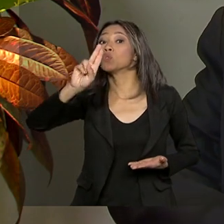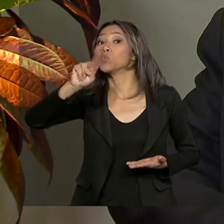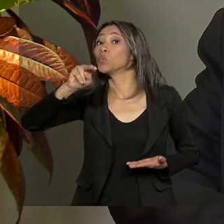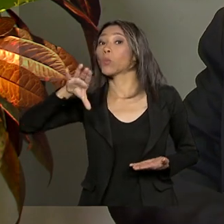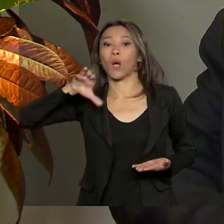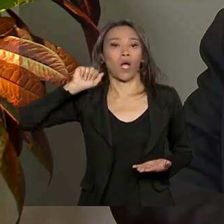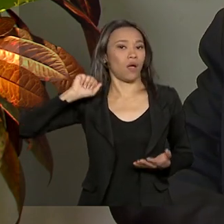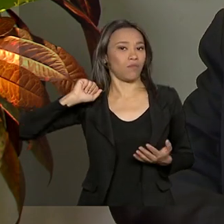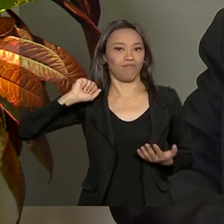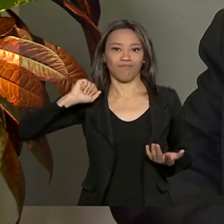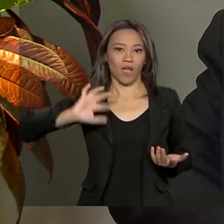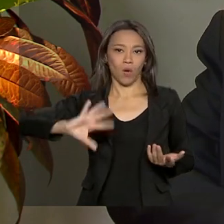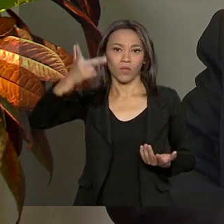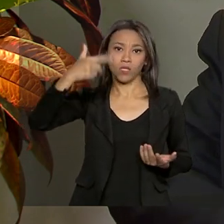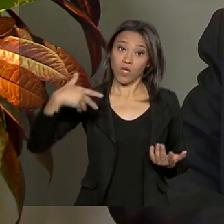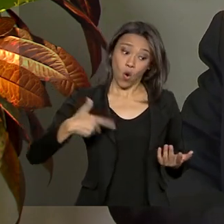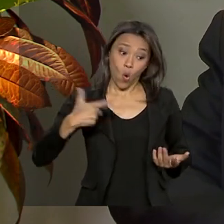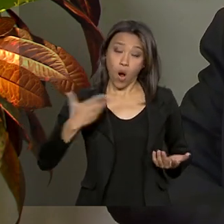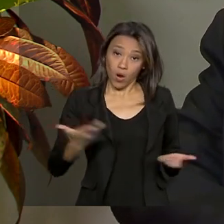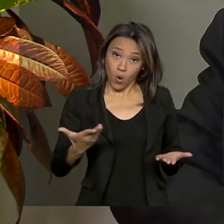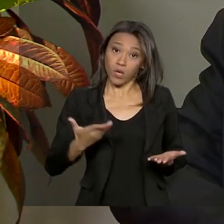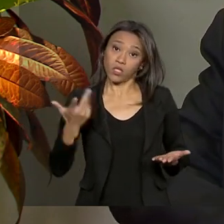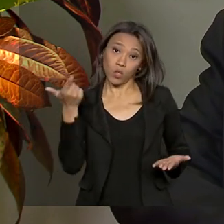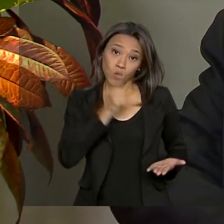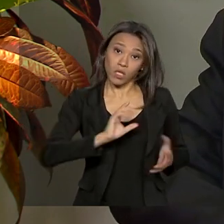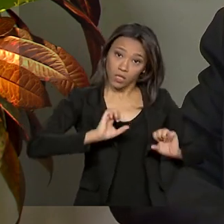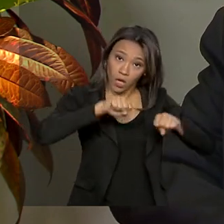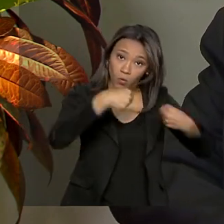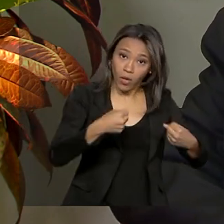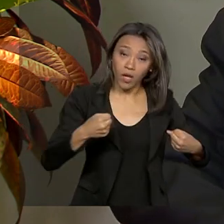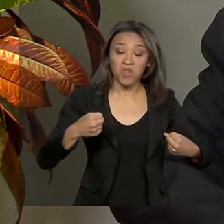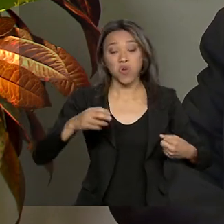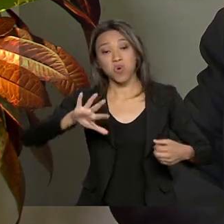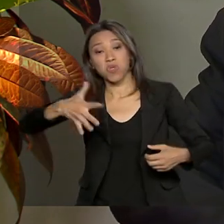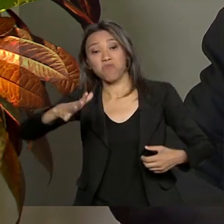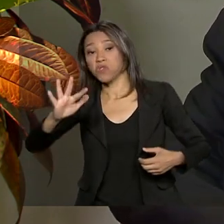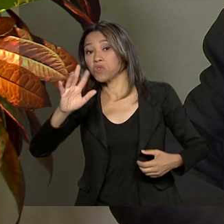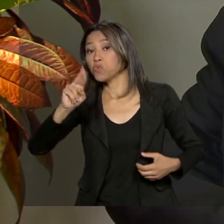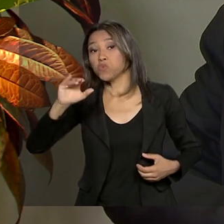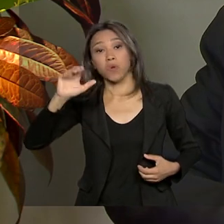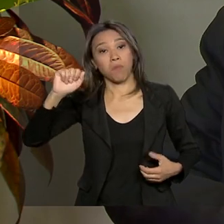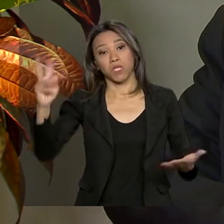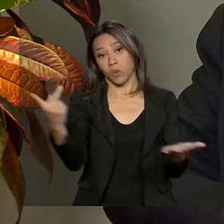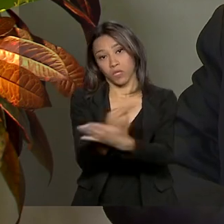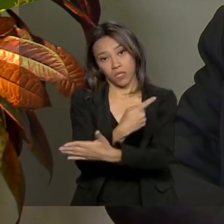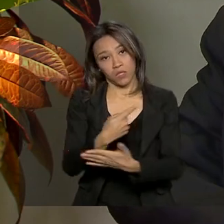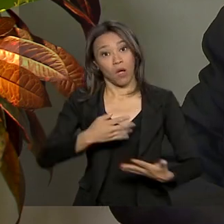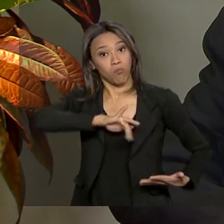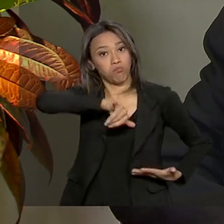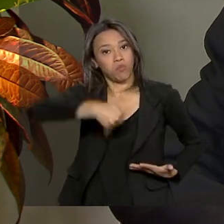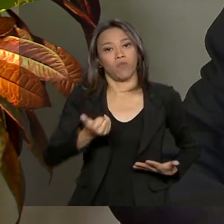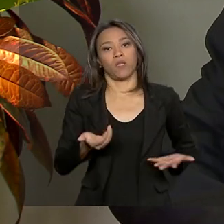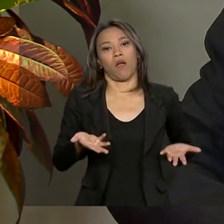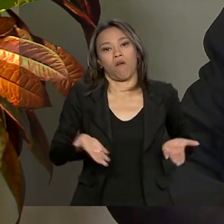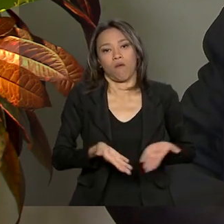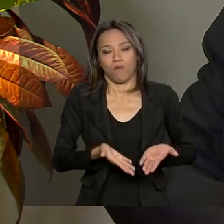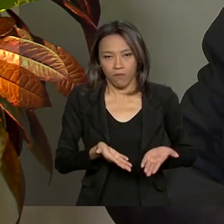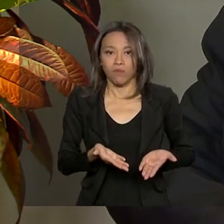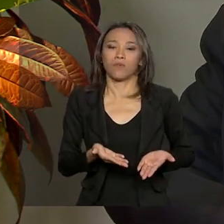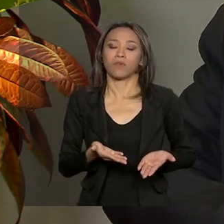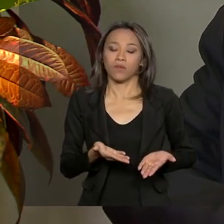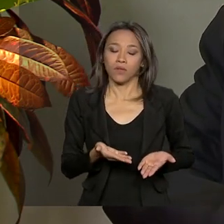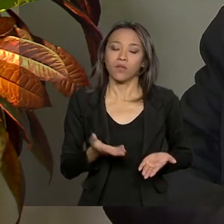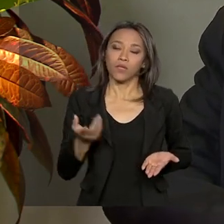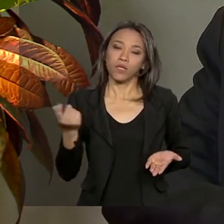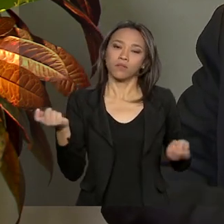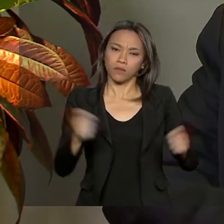Ou nós saímos agora do buraco ou talvez nunca mais. E eu acho que nós temos tudo para sair airosamente